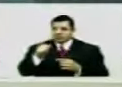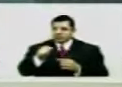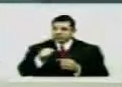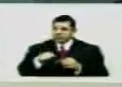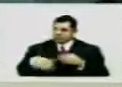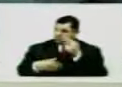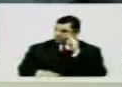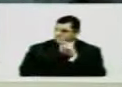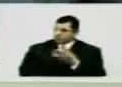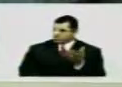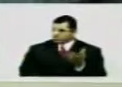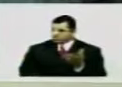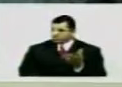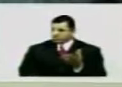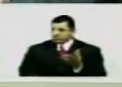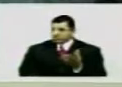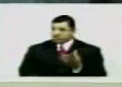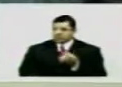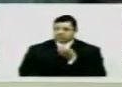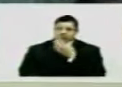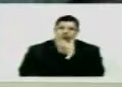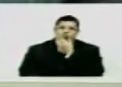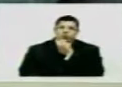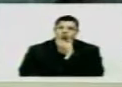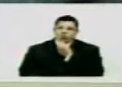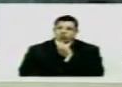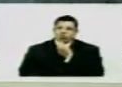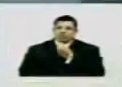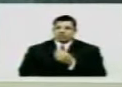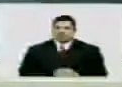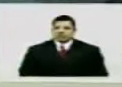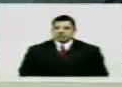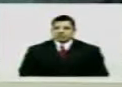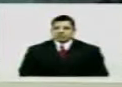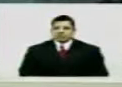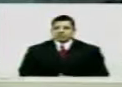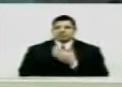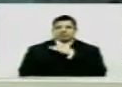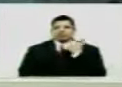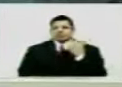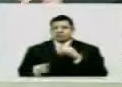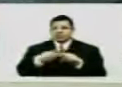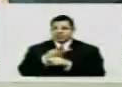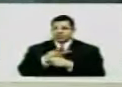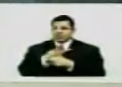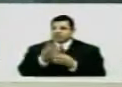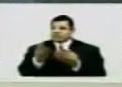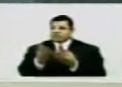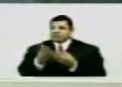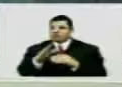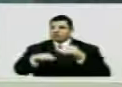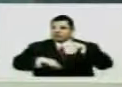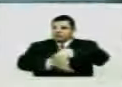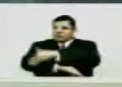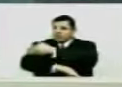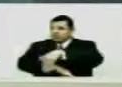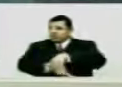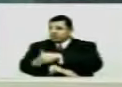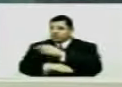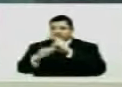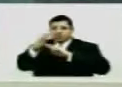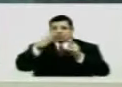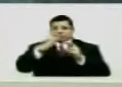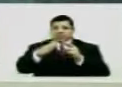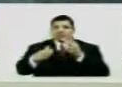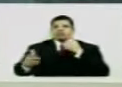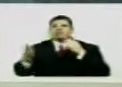eficiente Um cidadão Mata outro e meio No meio De uma